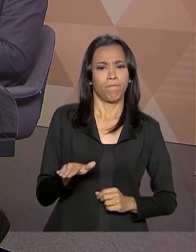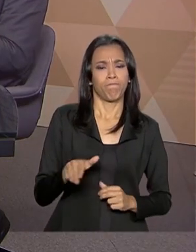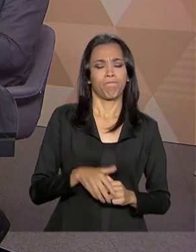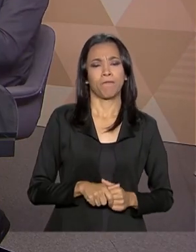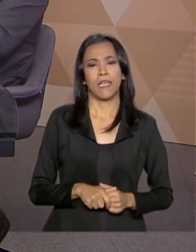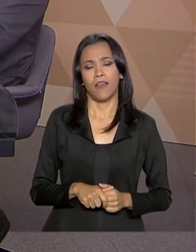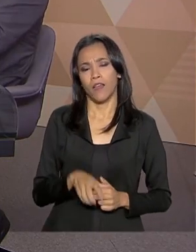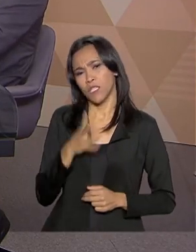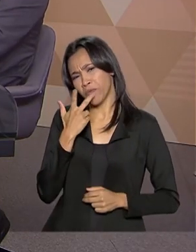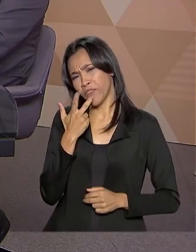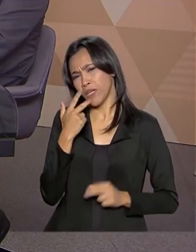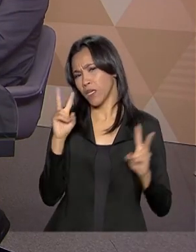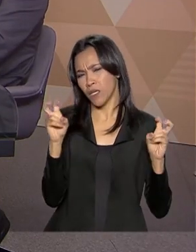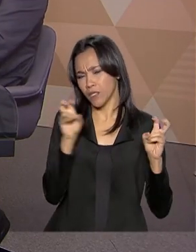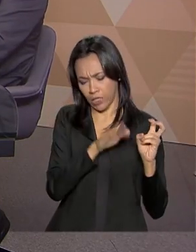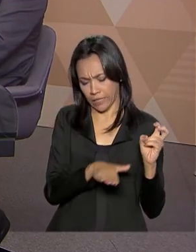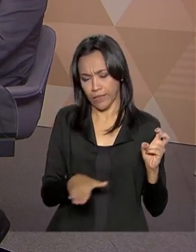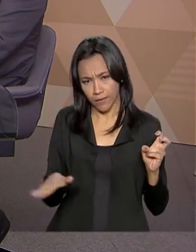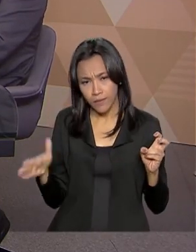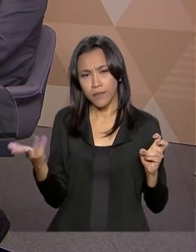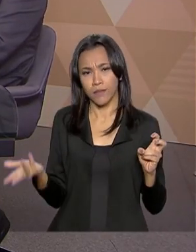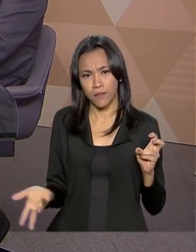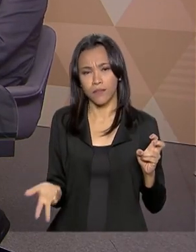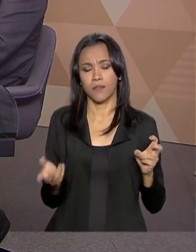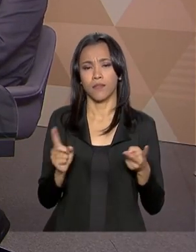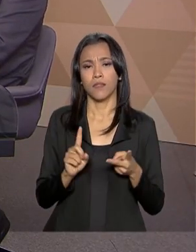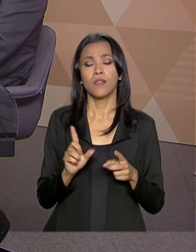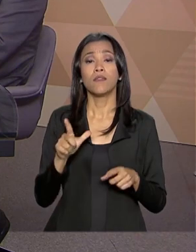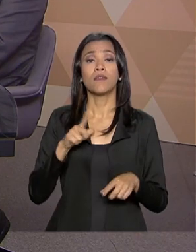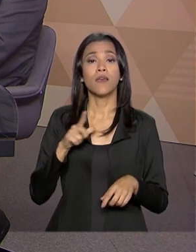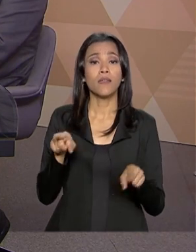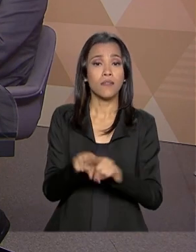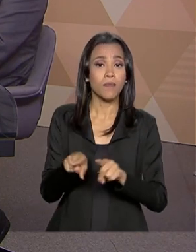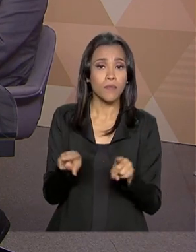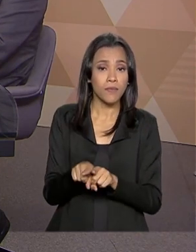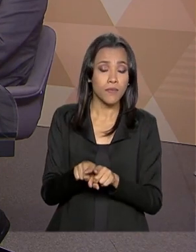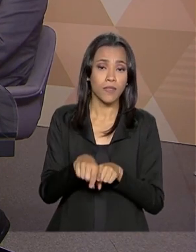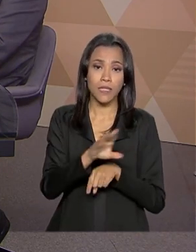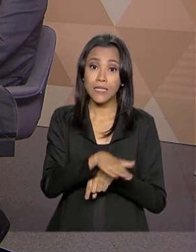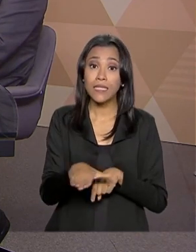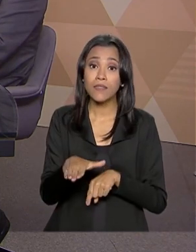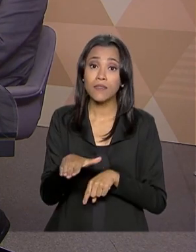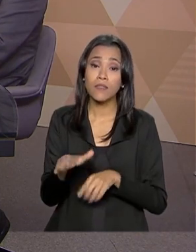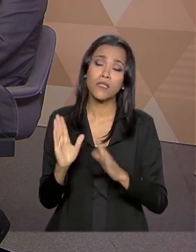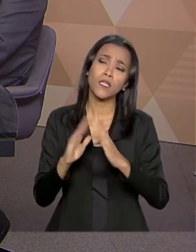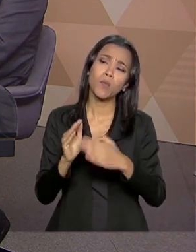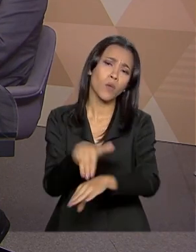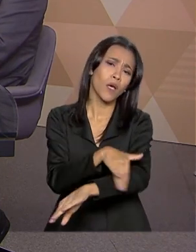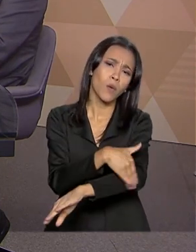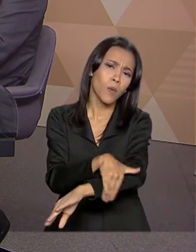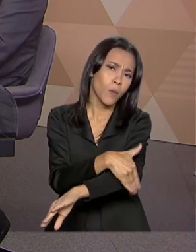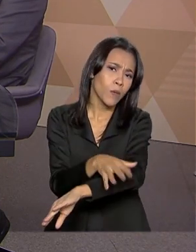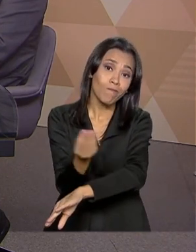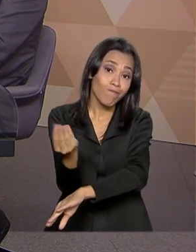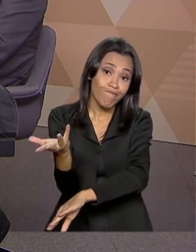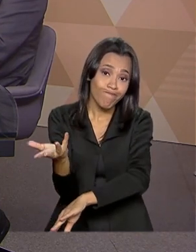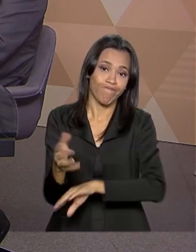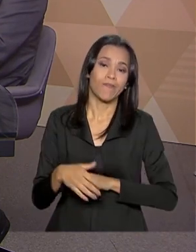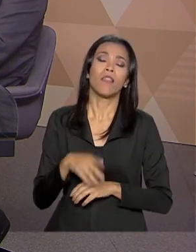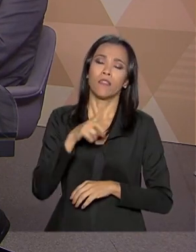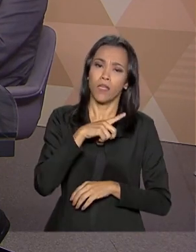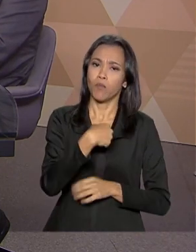a gente está falando de crianças, né? E também tem essa questão das crianças de rua. Nós temos uma pergunta